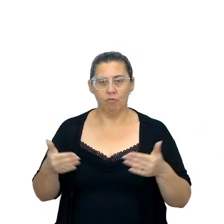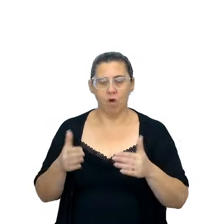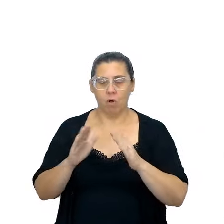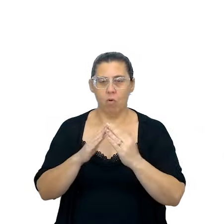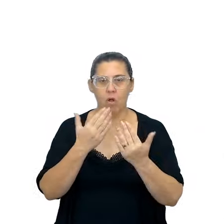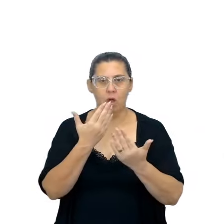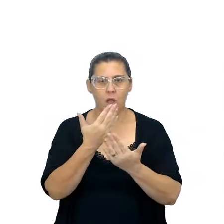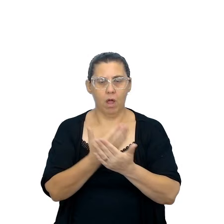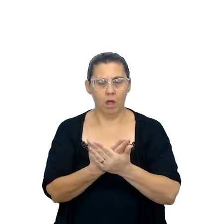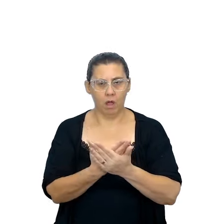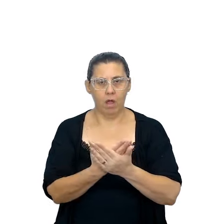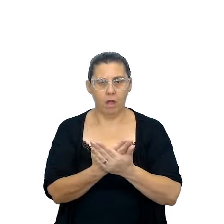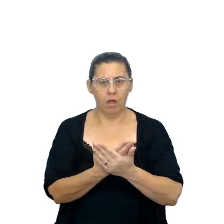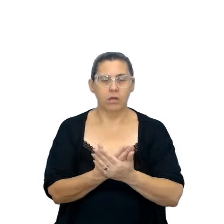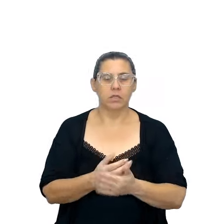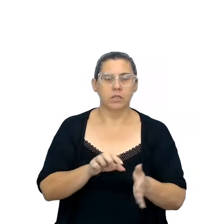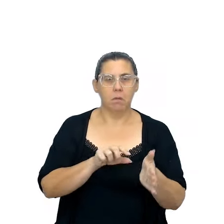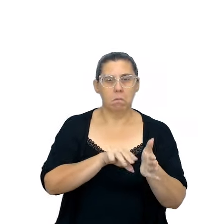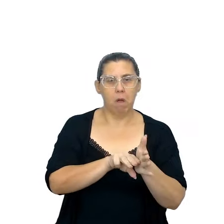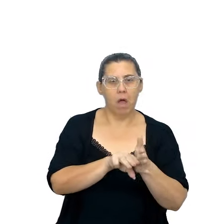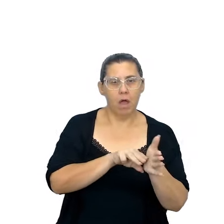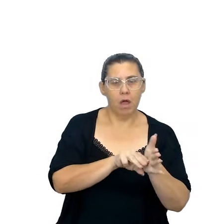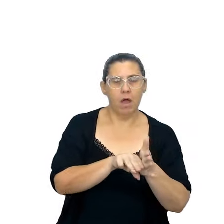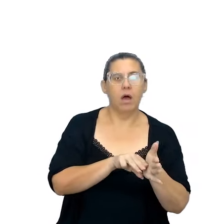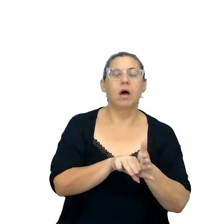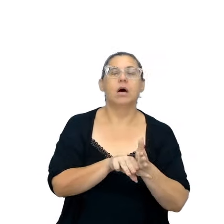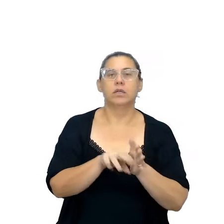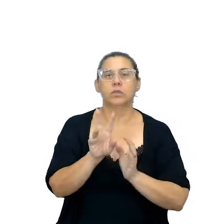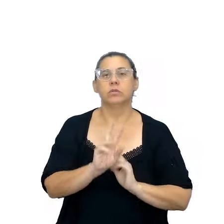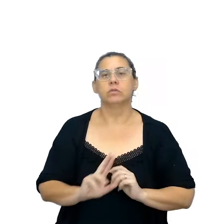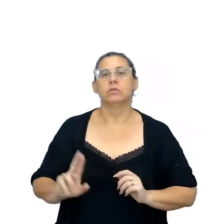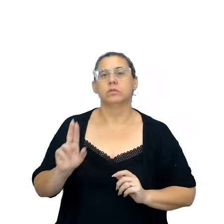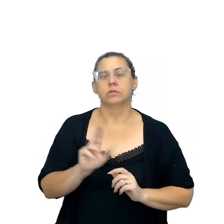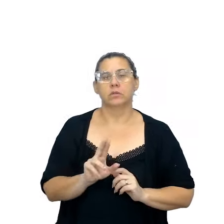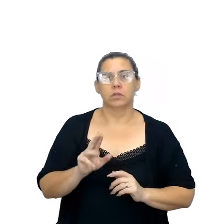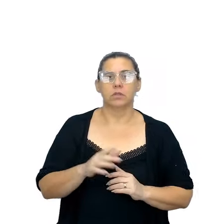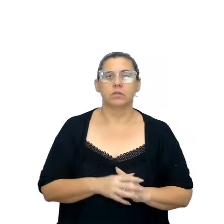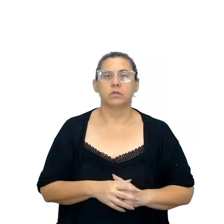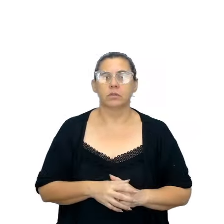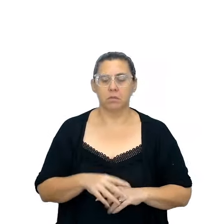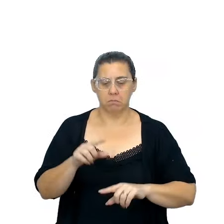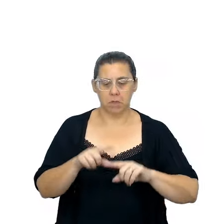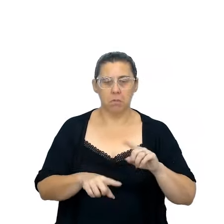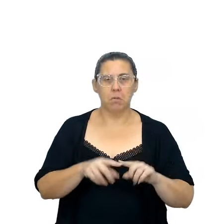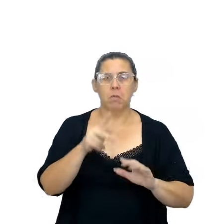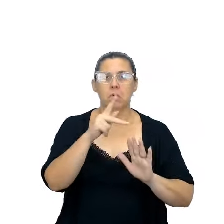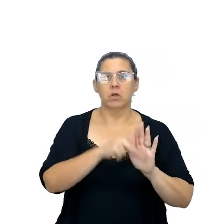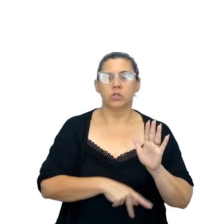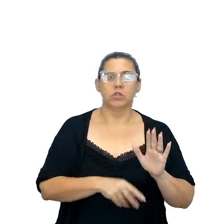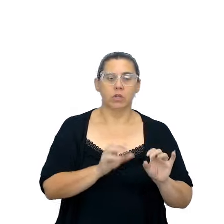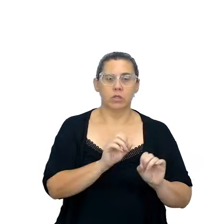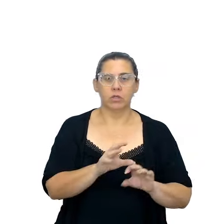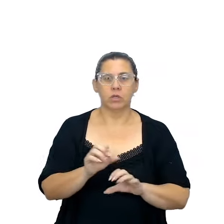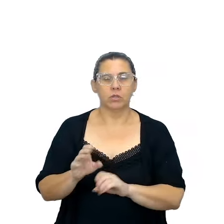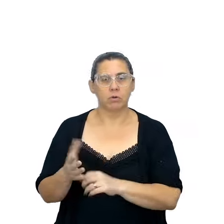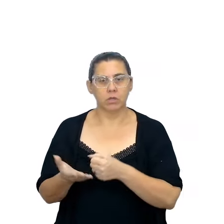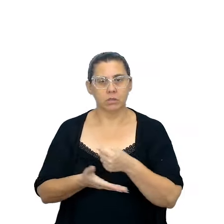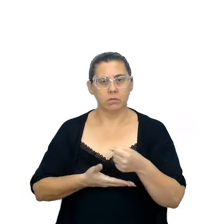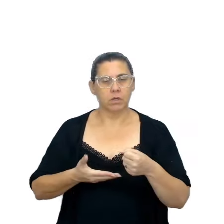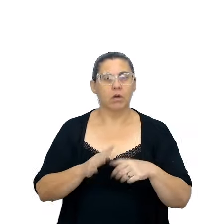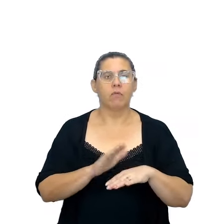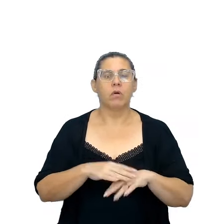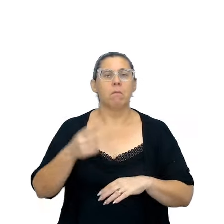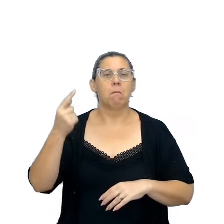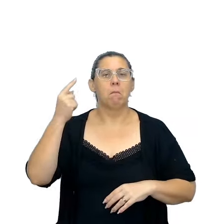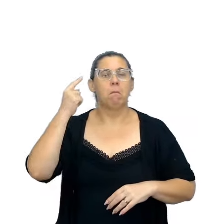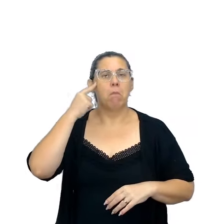escola, então na escola, essa metodologia, muito usada para desenvolver projetos em educação básica, ela permite o